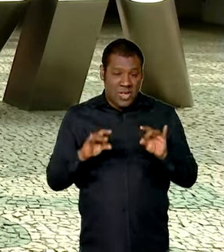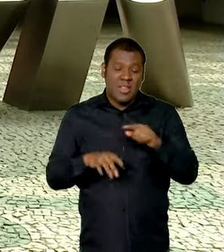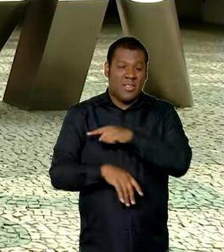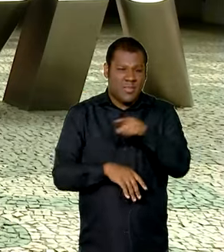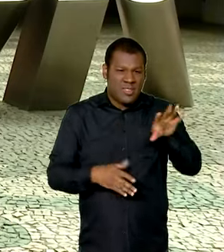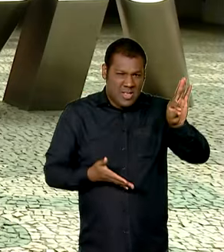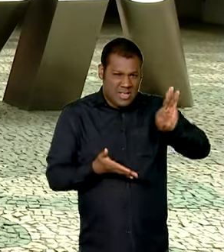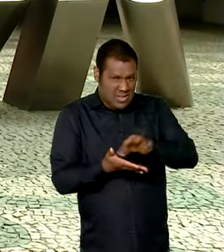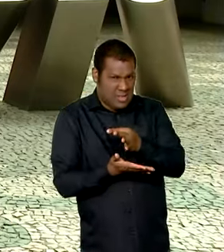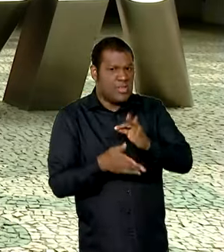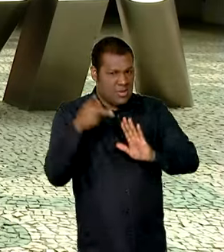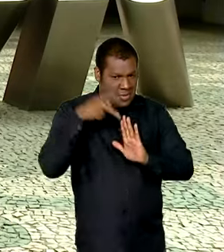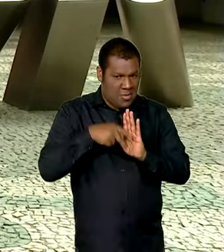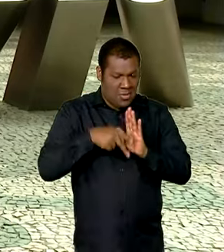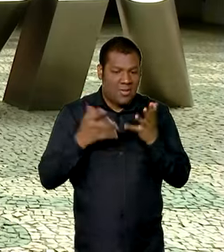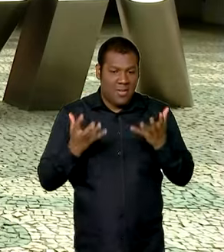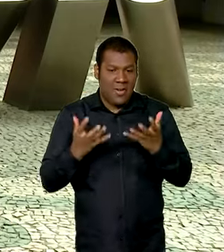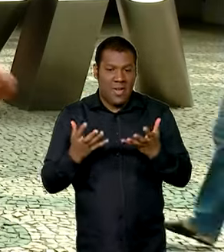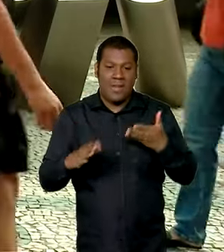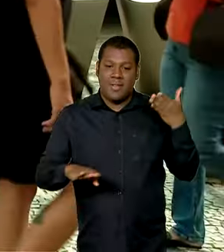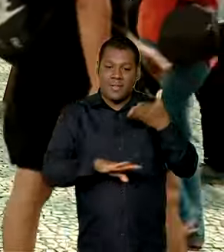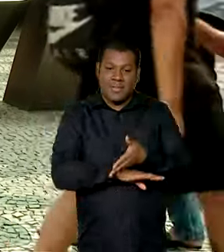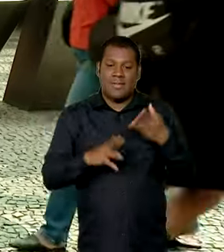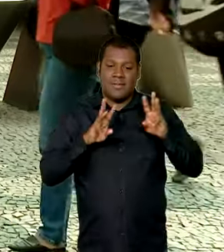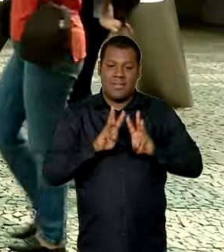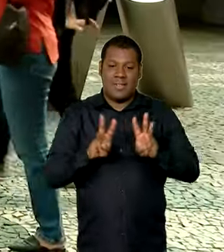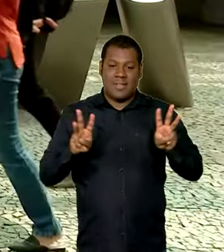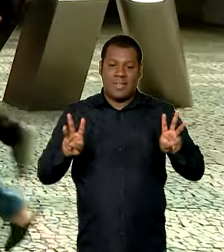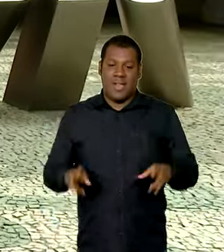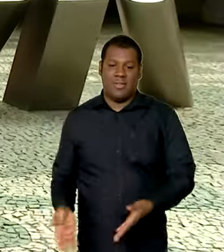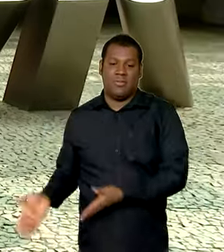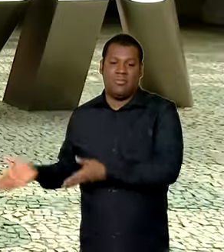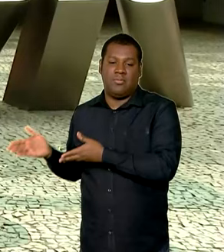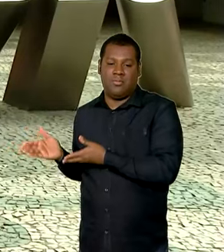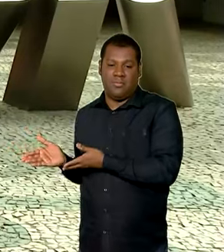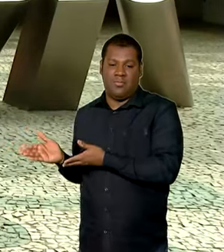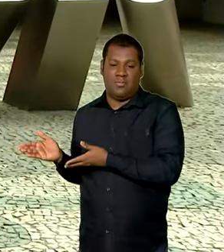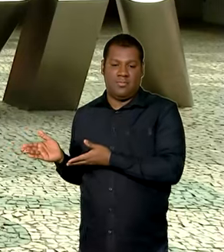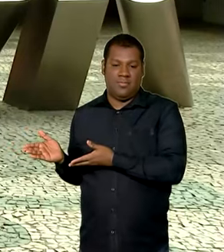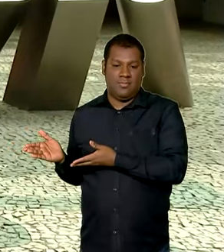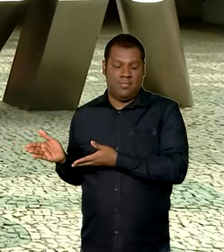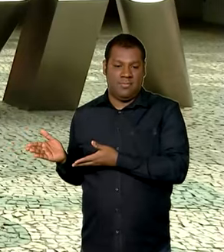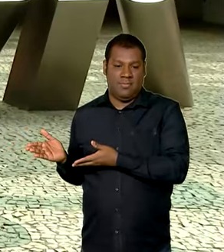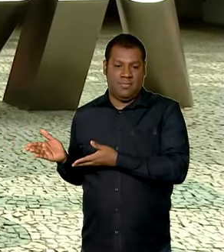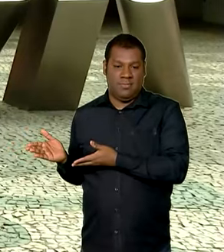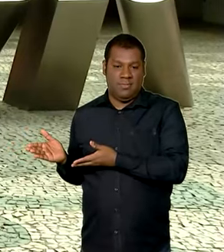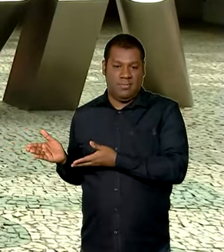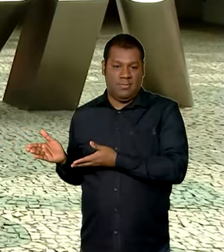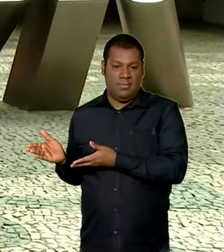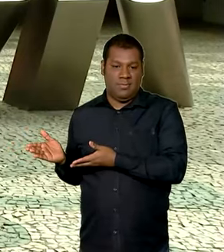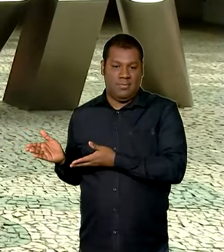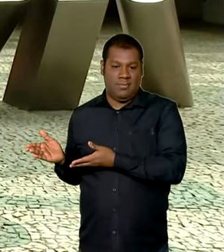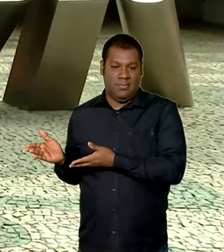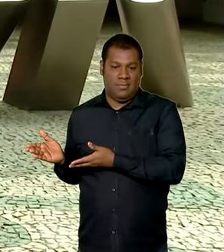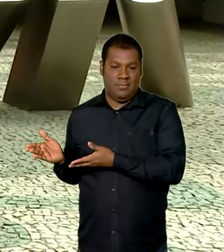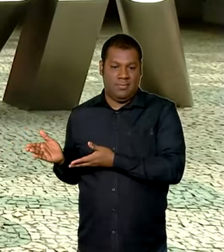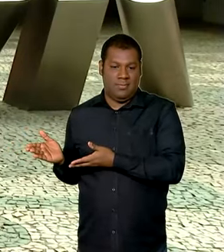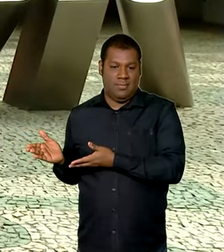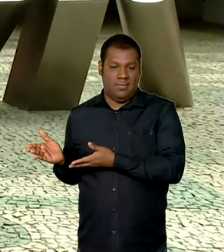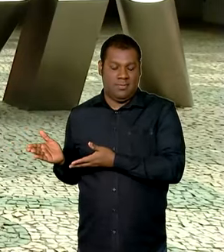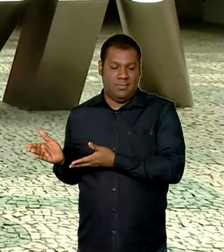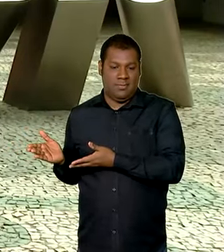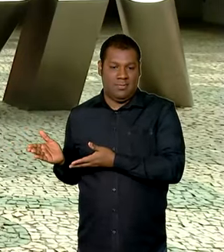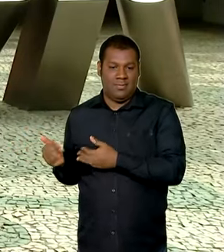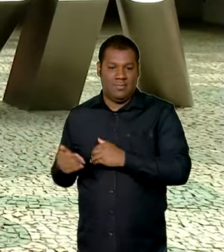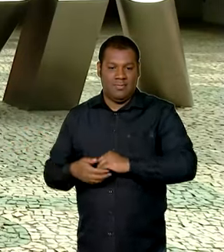inscrever nesses projetos, é só entrar no site bndes.gov.br barra rota